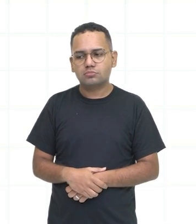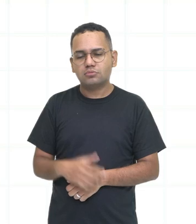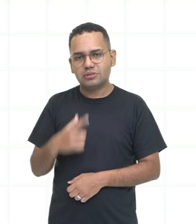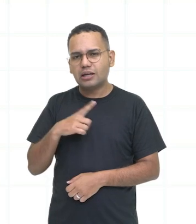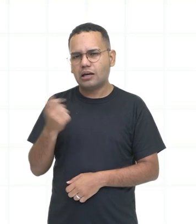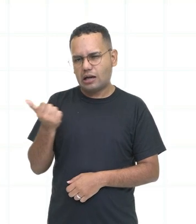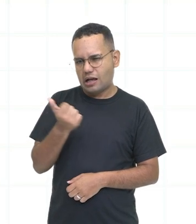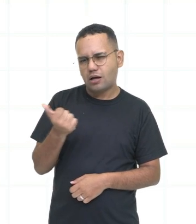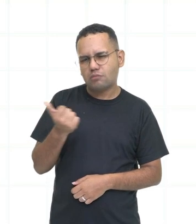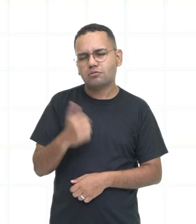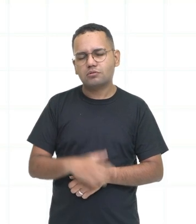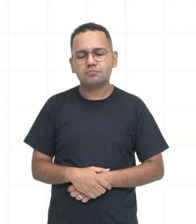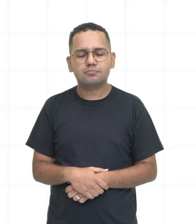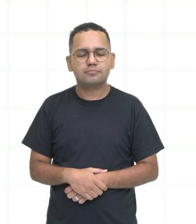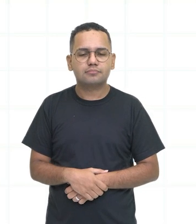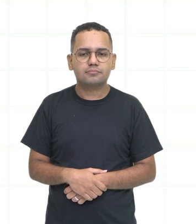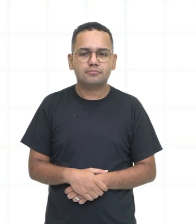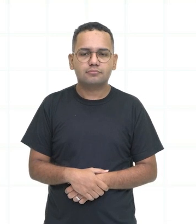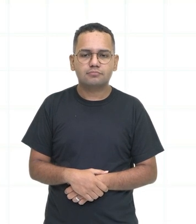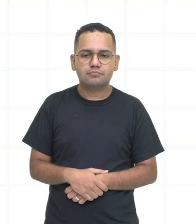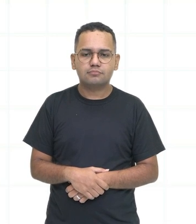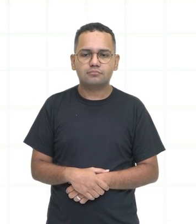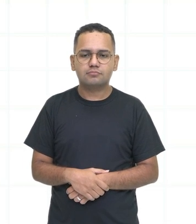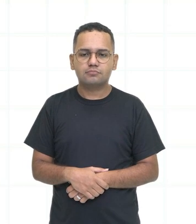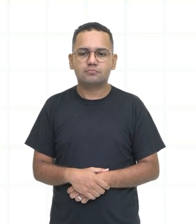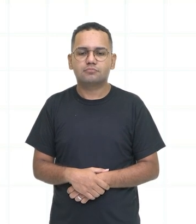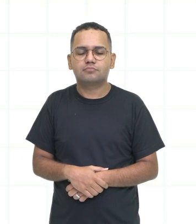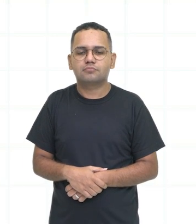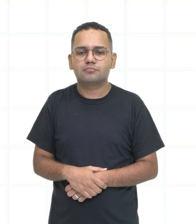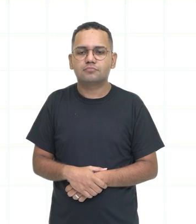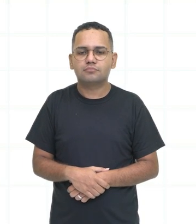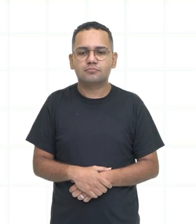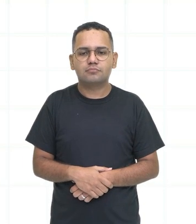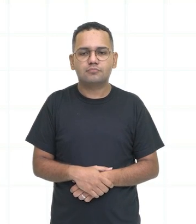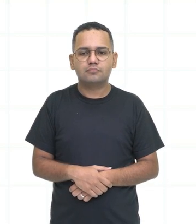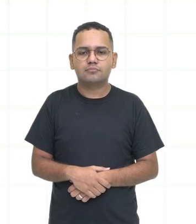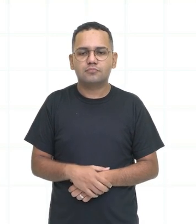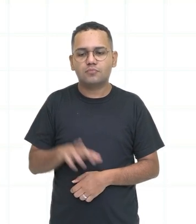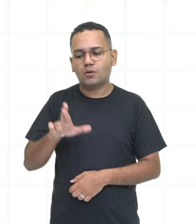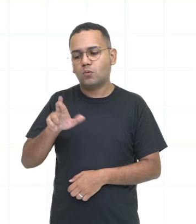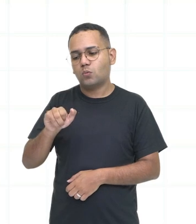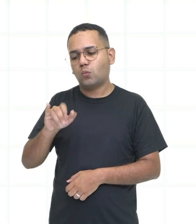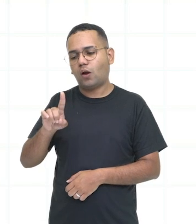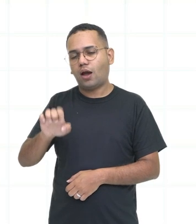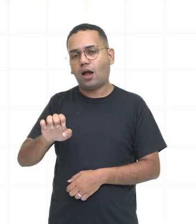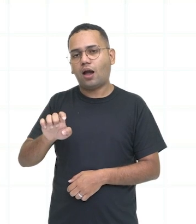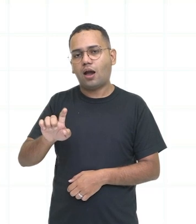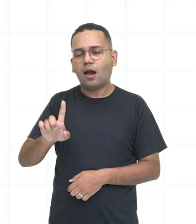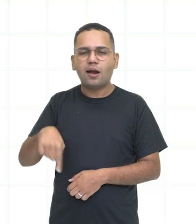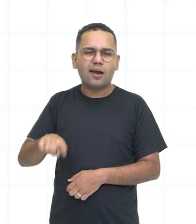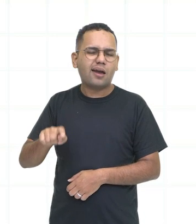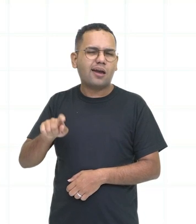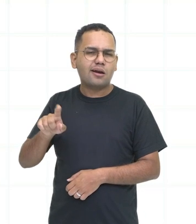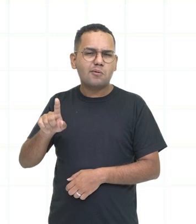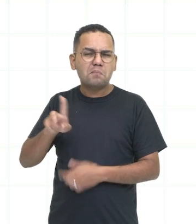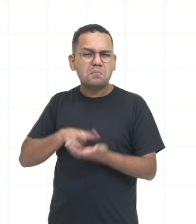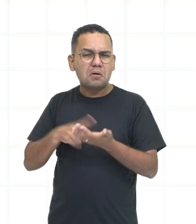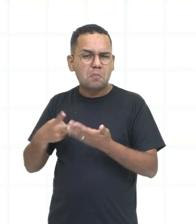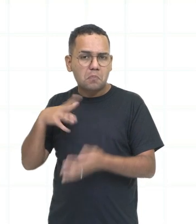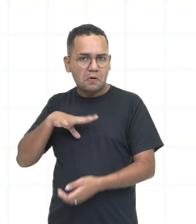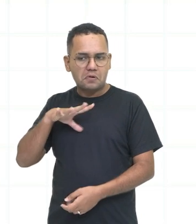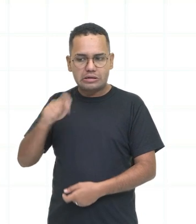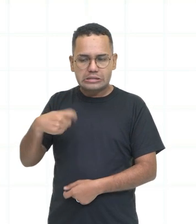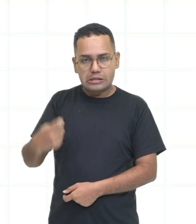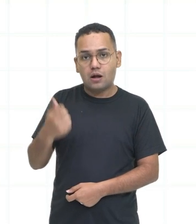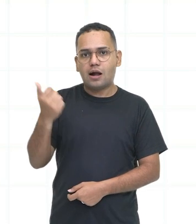significa carona, tá? I will give you a ride. Ride significa, então, carona. I will give you a